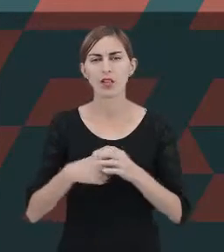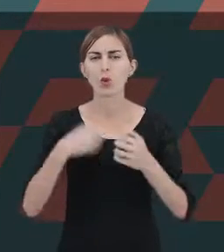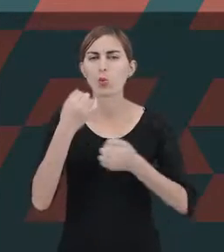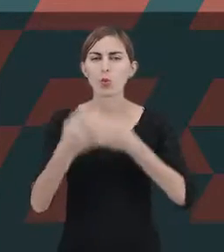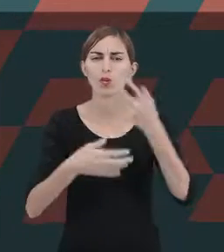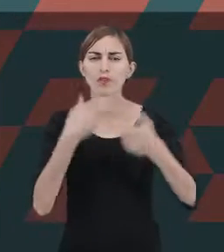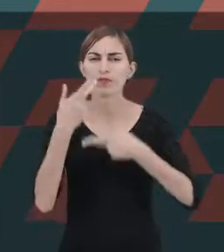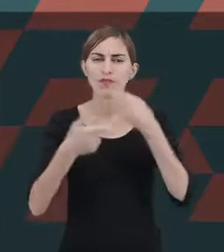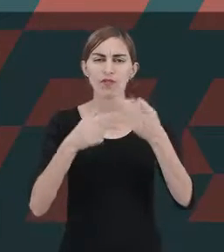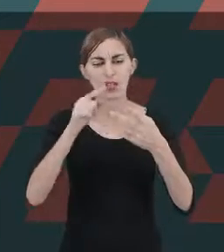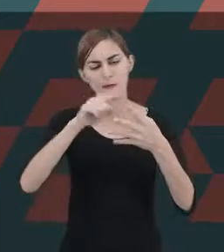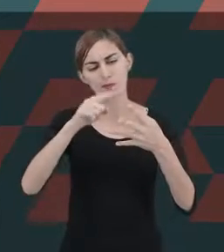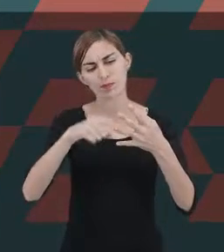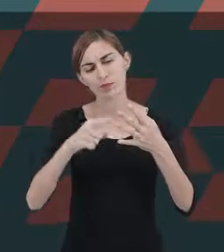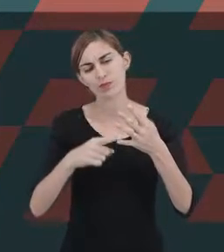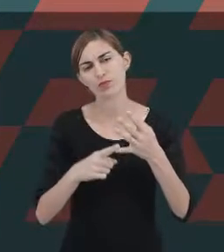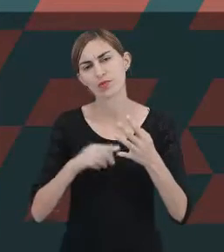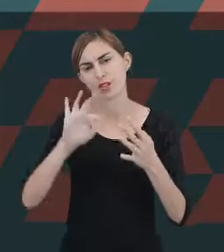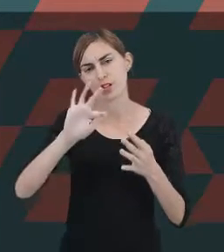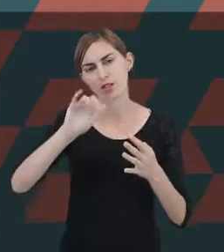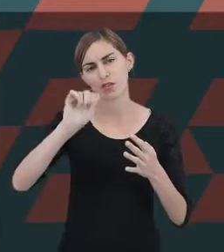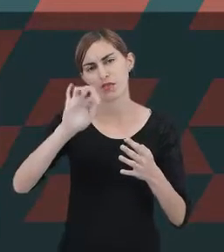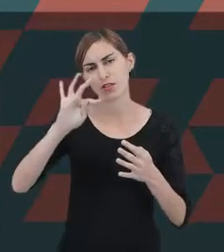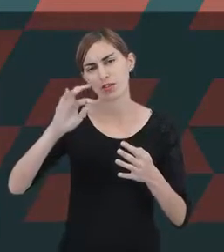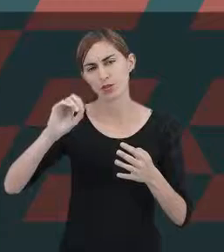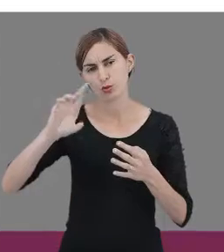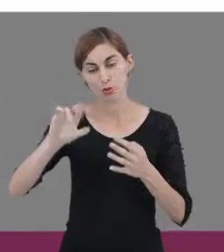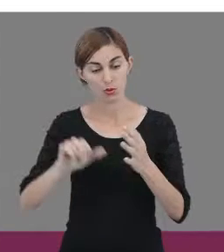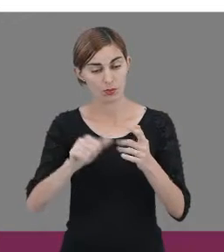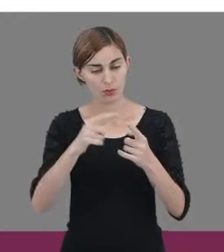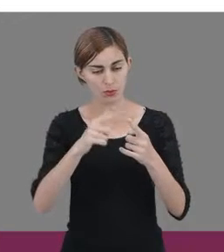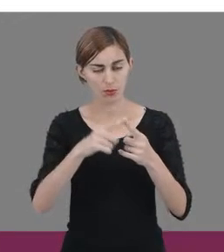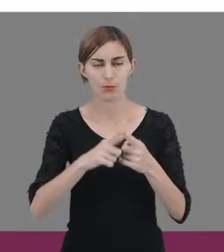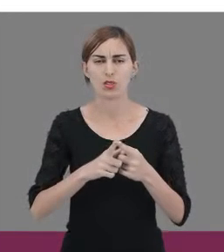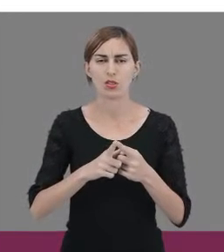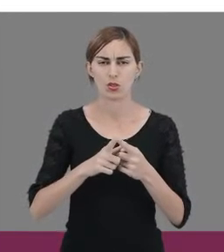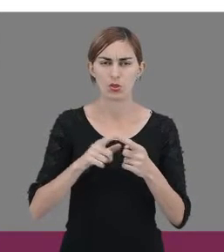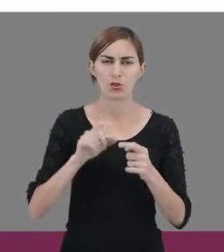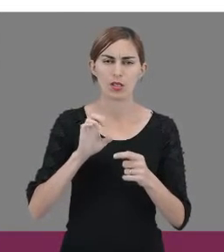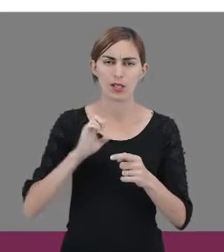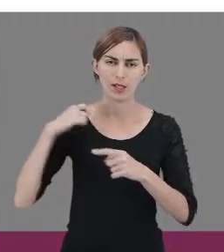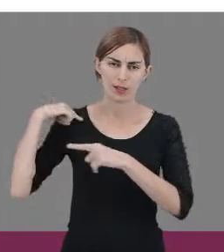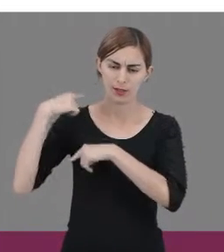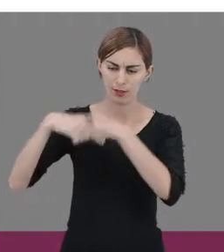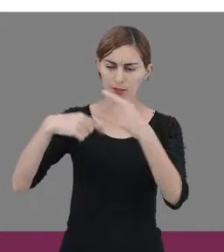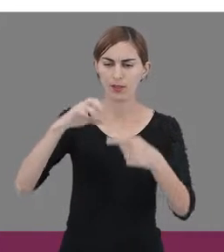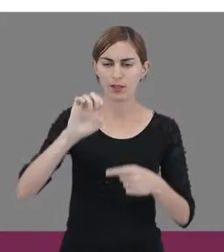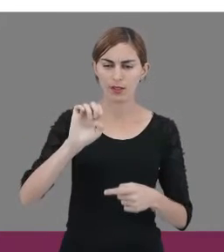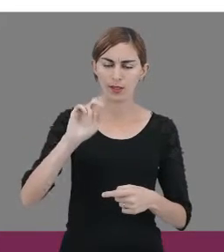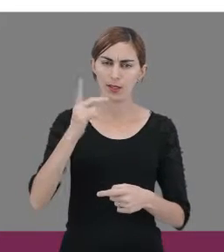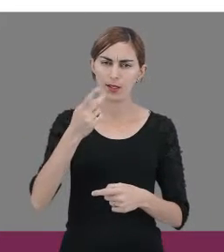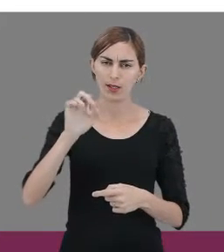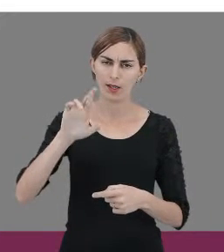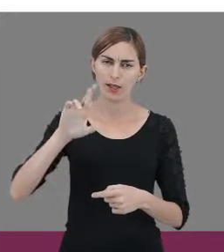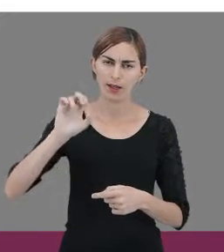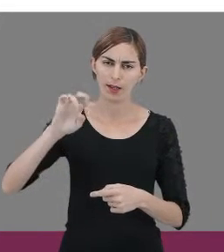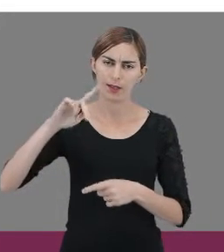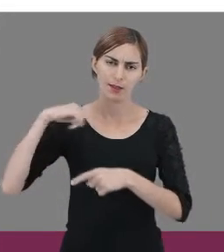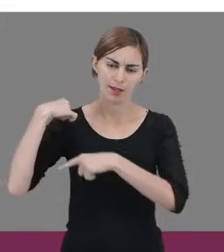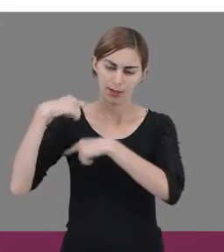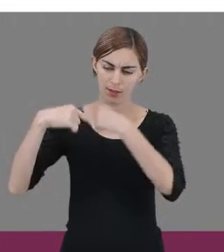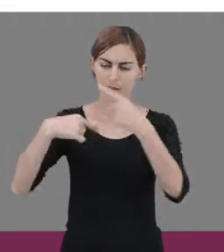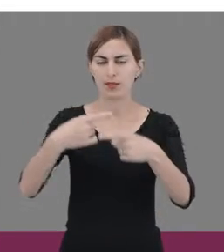infantil, eu trago o primeiro que nós classificamos como hereditariedade. O que seria hereditariedade?